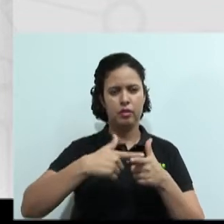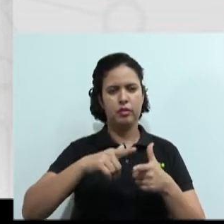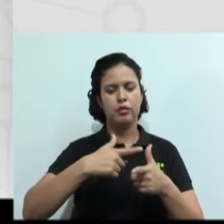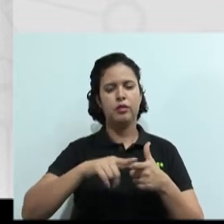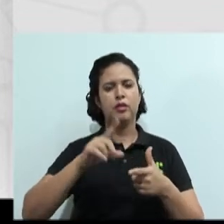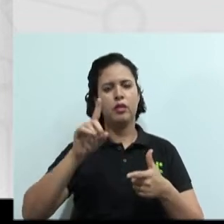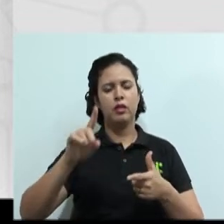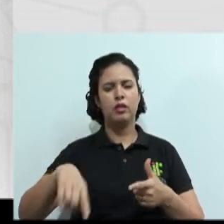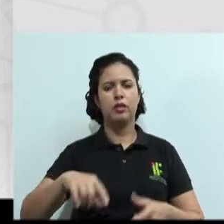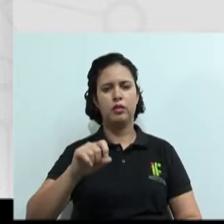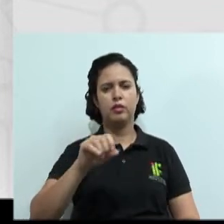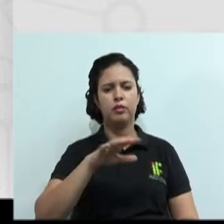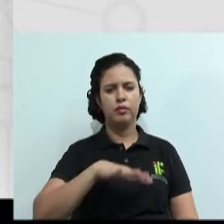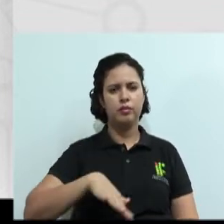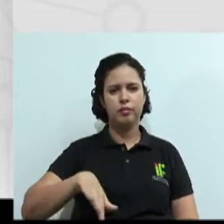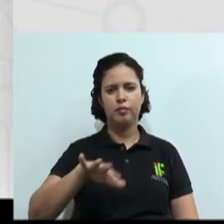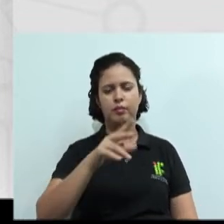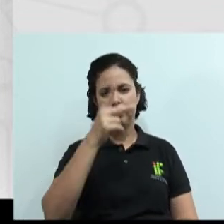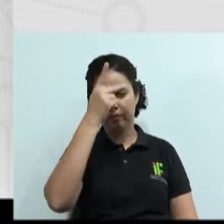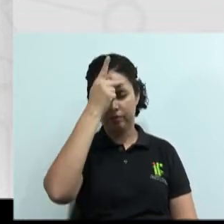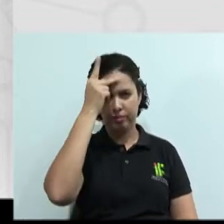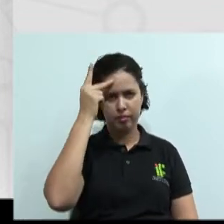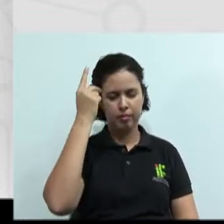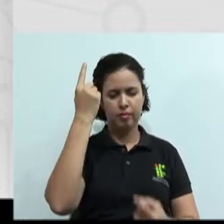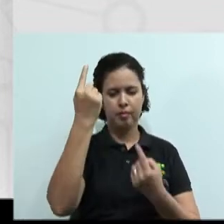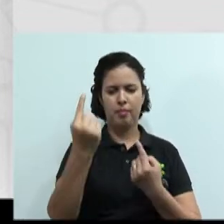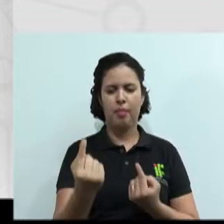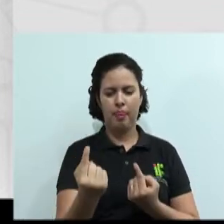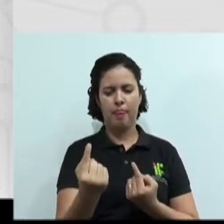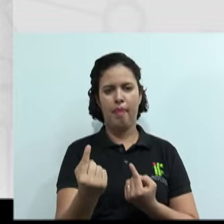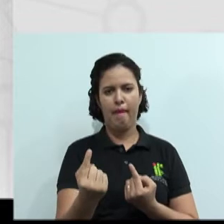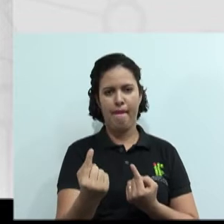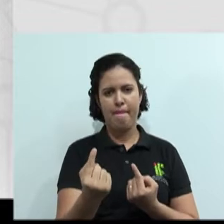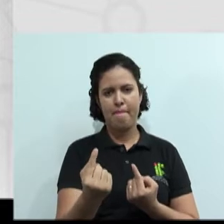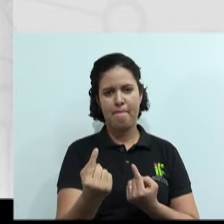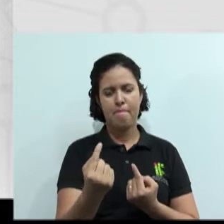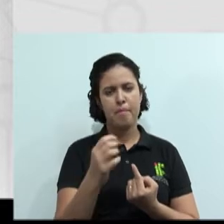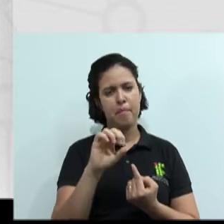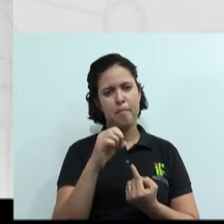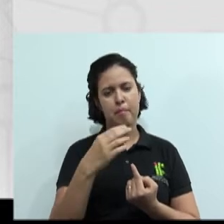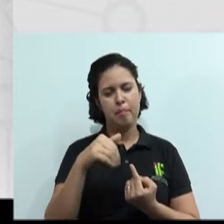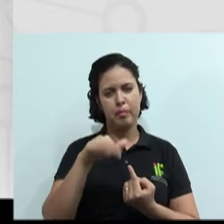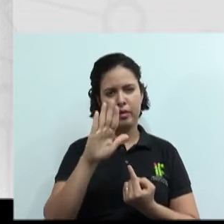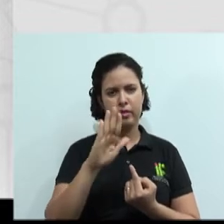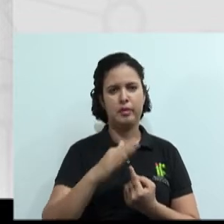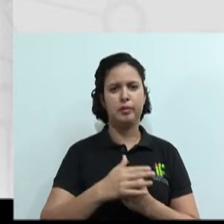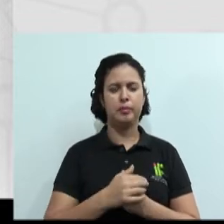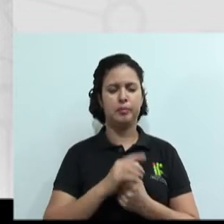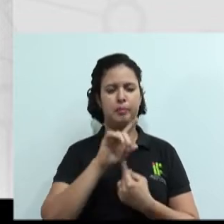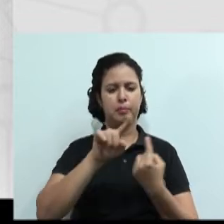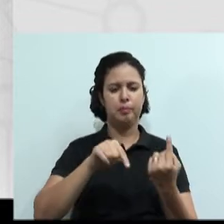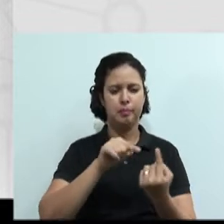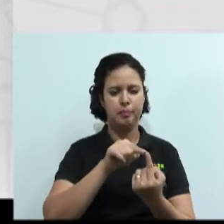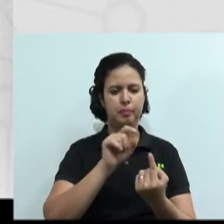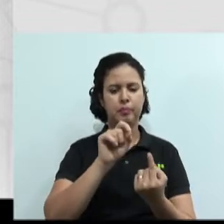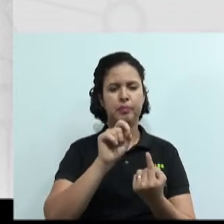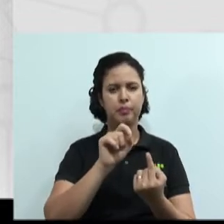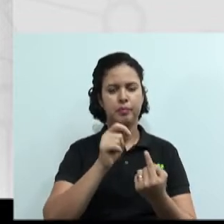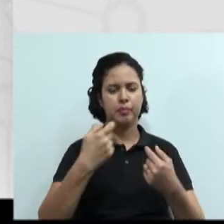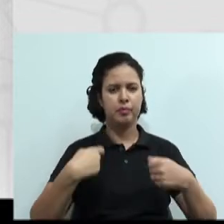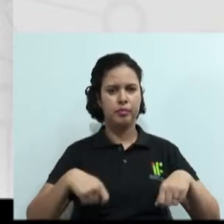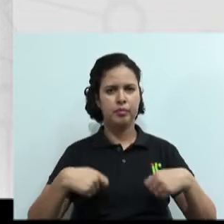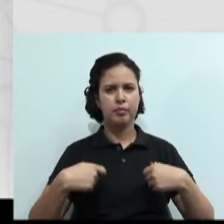em que se envolvem duas ou mais partes, como vimos já anteriormente, cujos objetivos e as